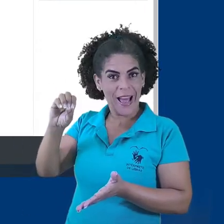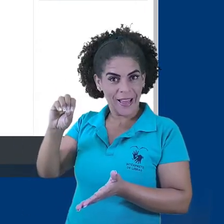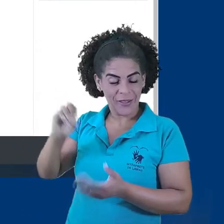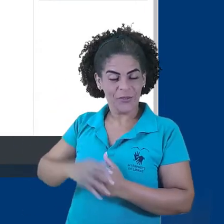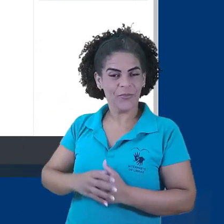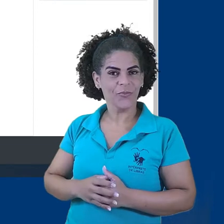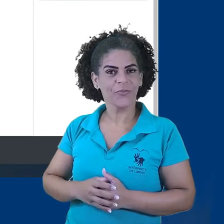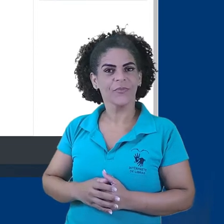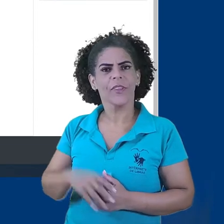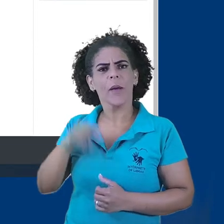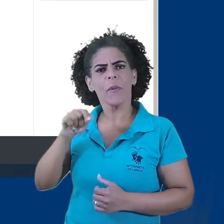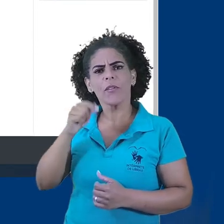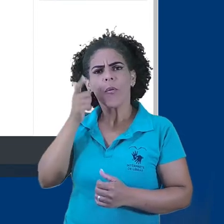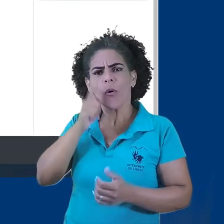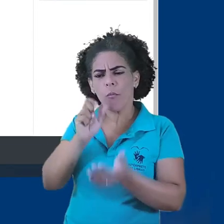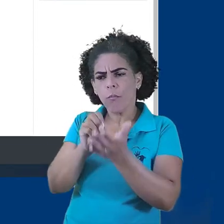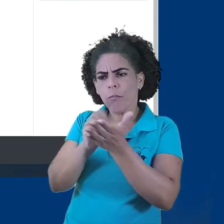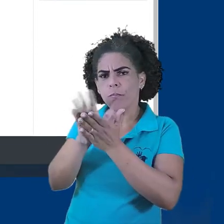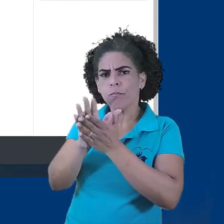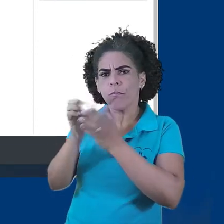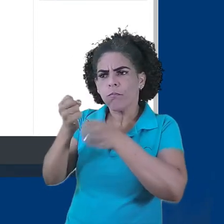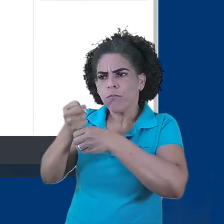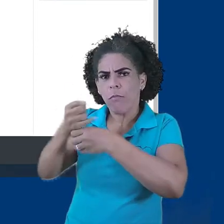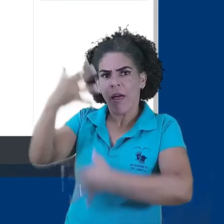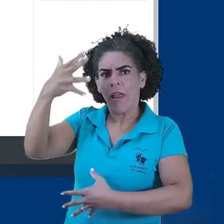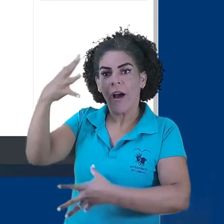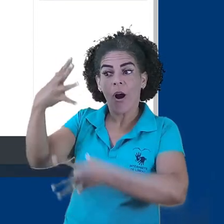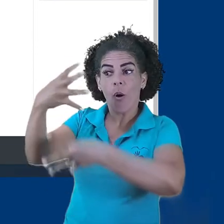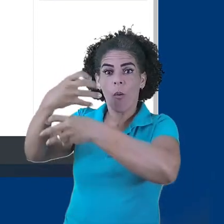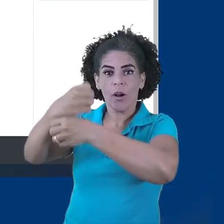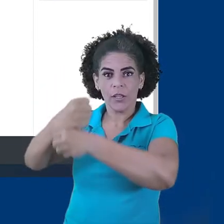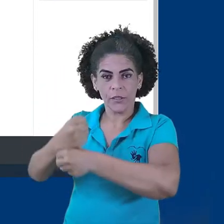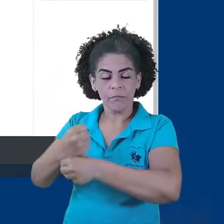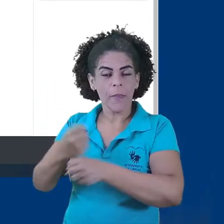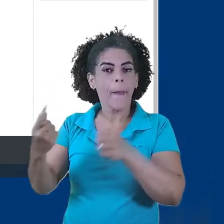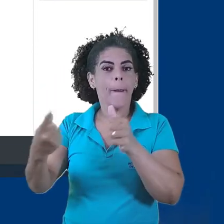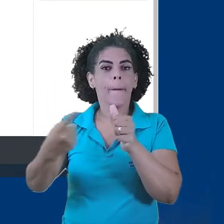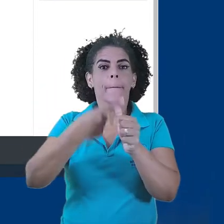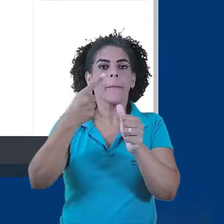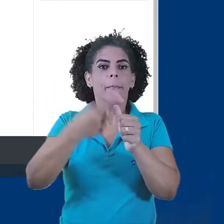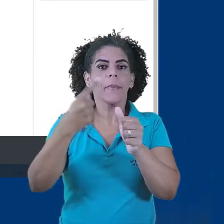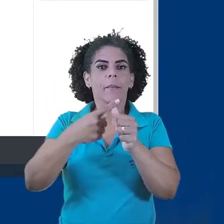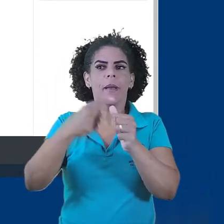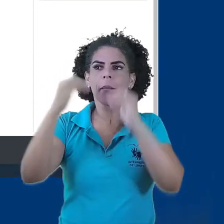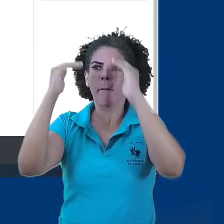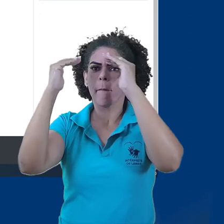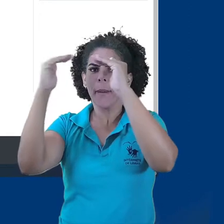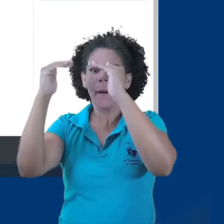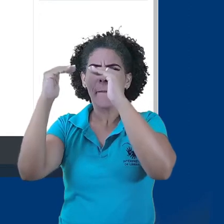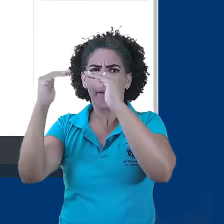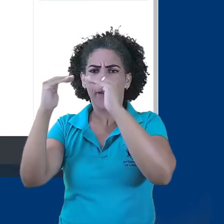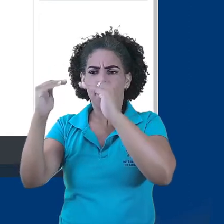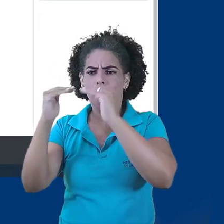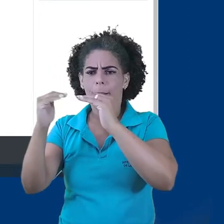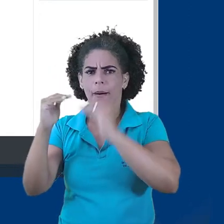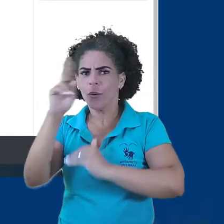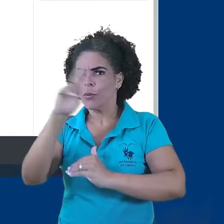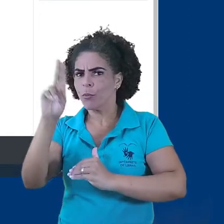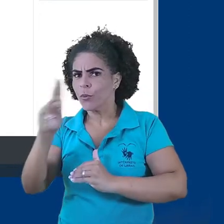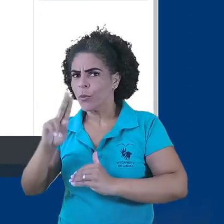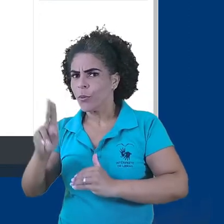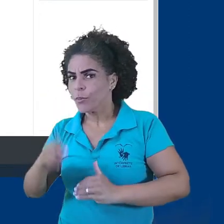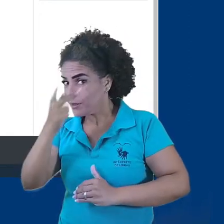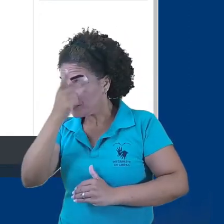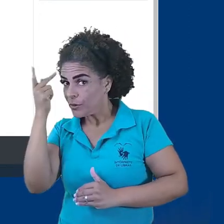mensagens para vários usuários, é primeiro preciso encontrar uma lista de usuários para enviar essa